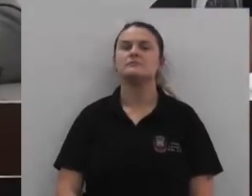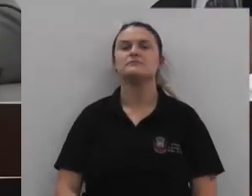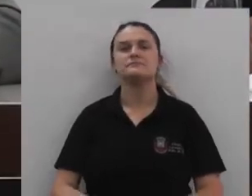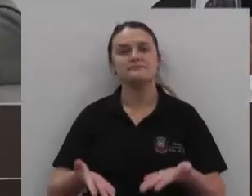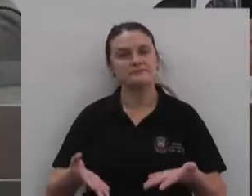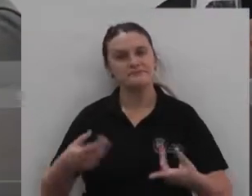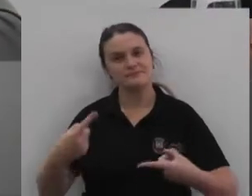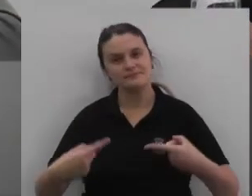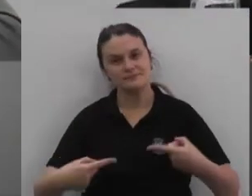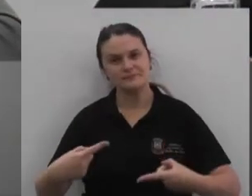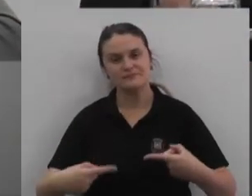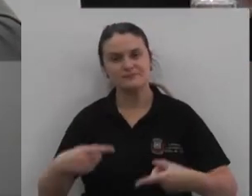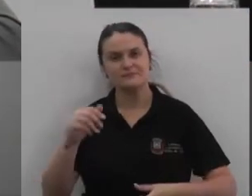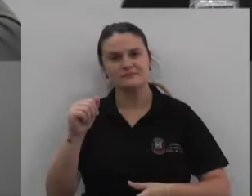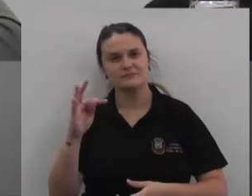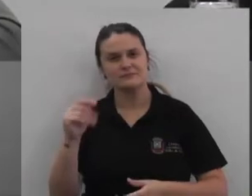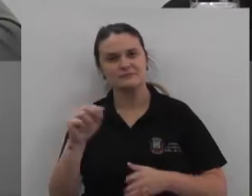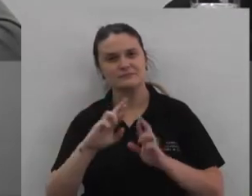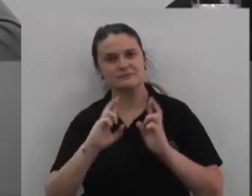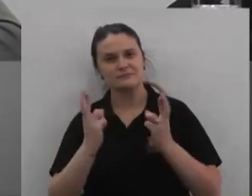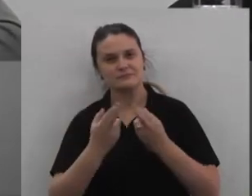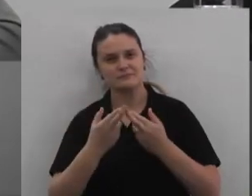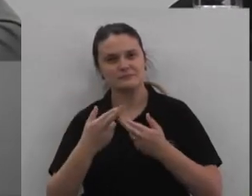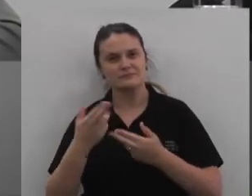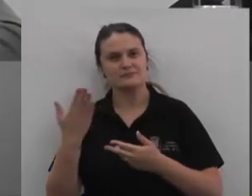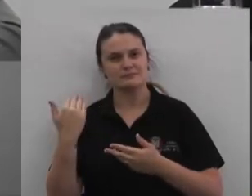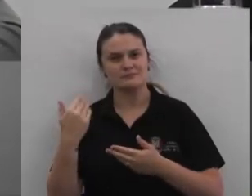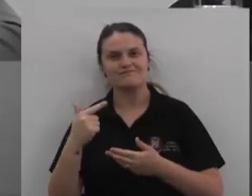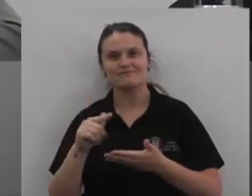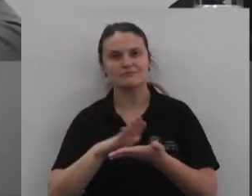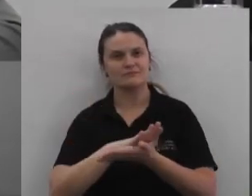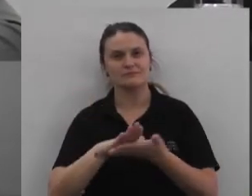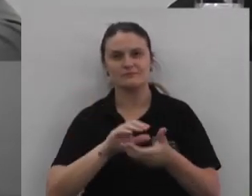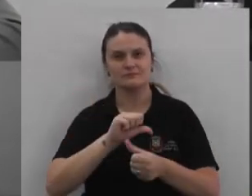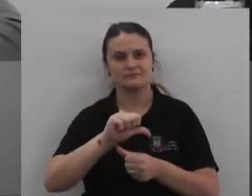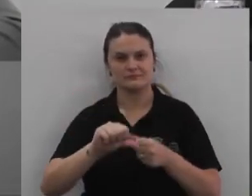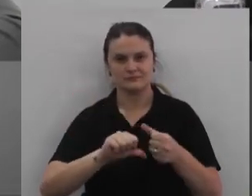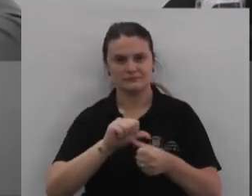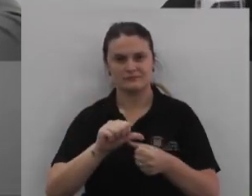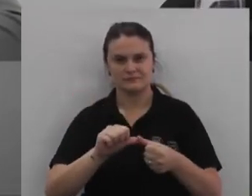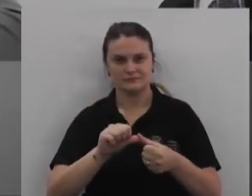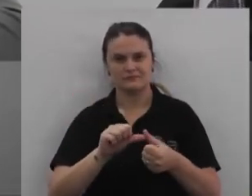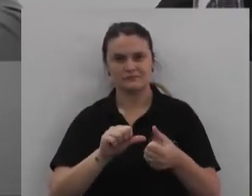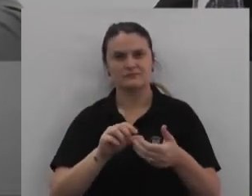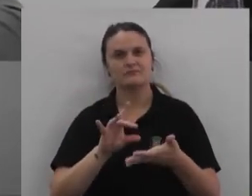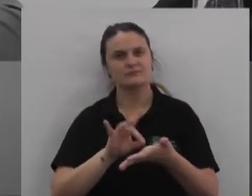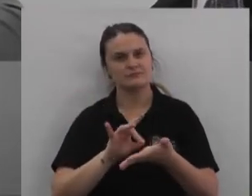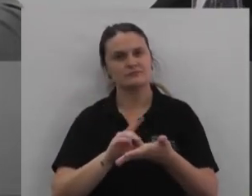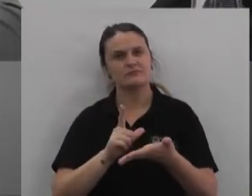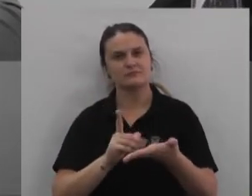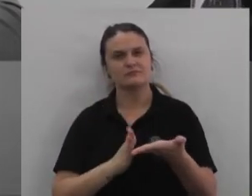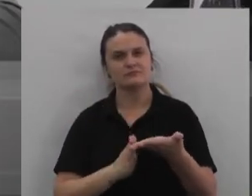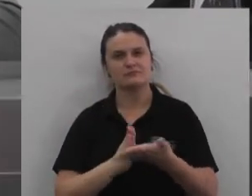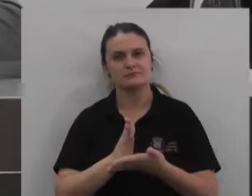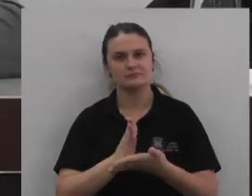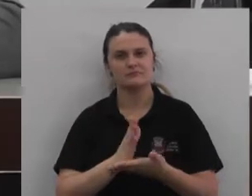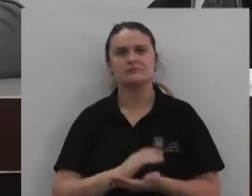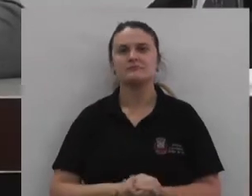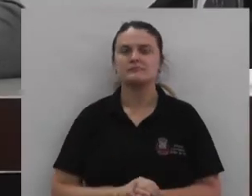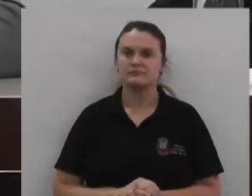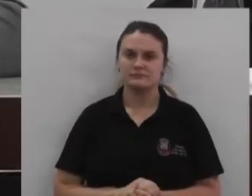Colocamos em discussão a ata da reunião anterior E não havendo retificação ou impugnação